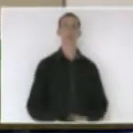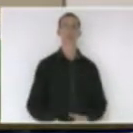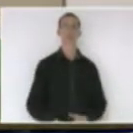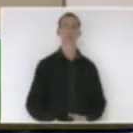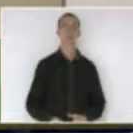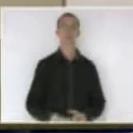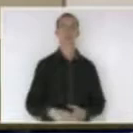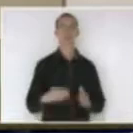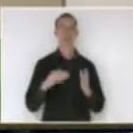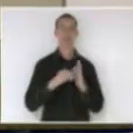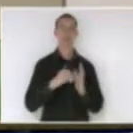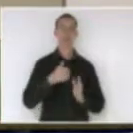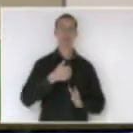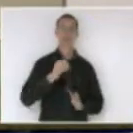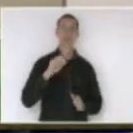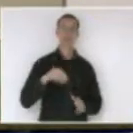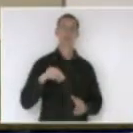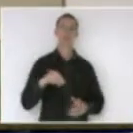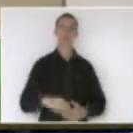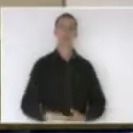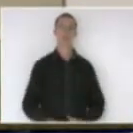palavra por até dez minutos